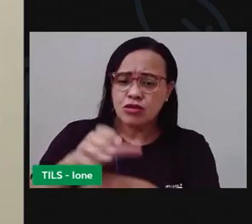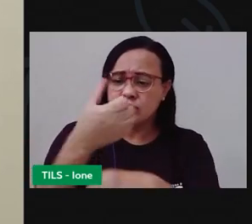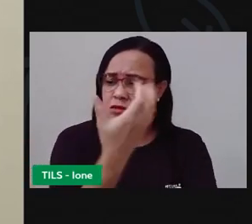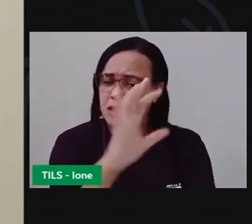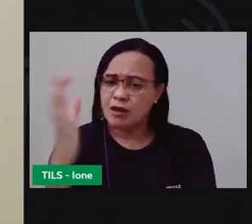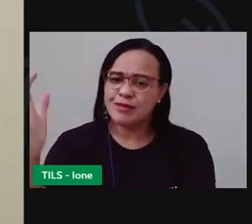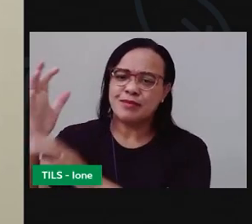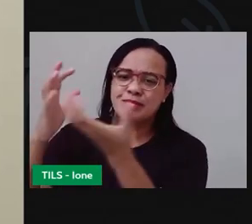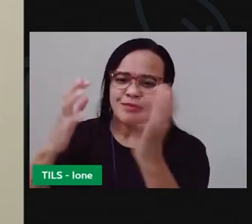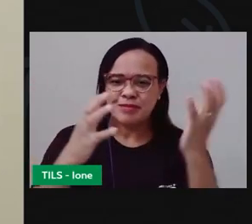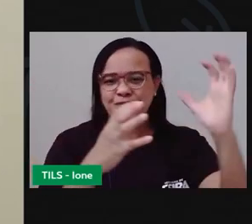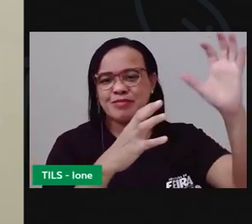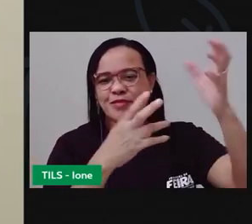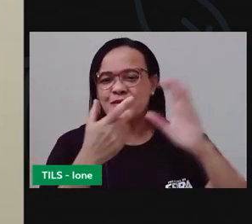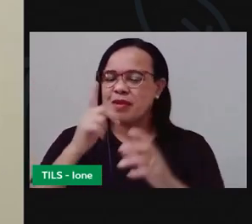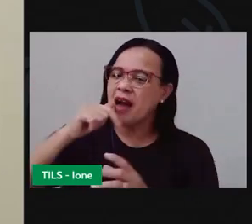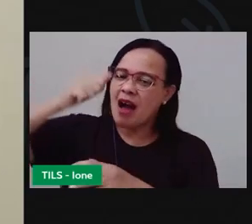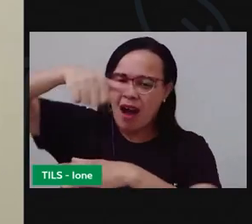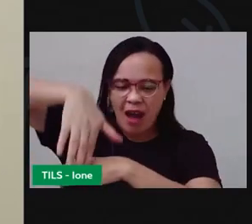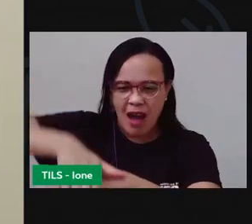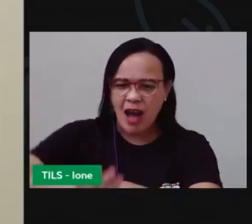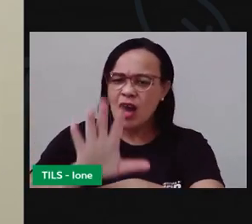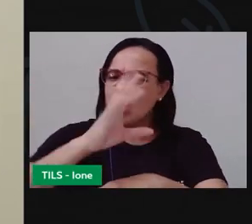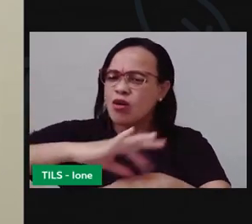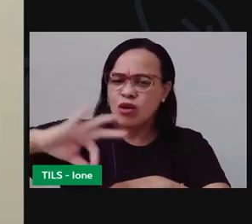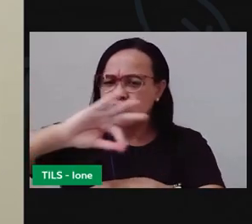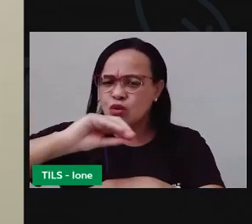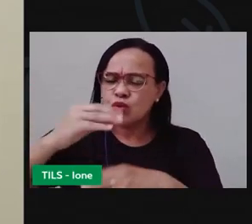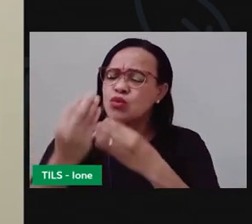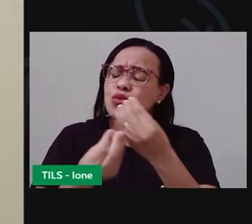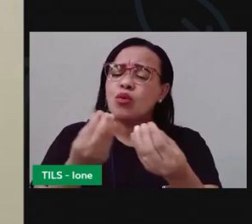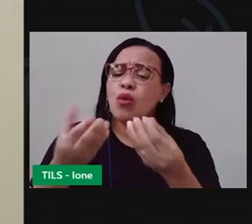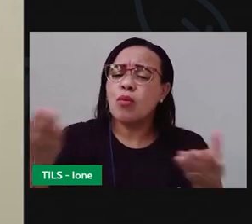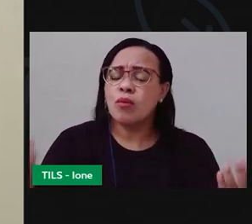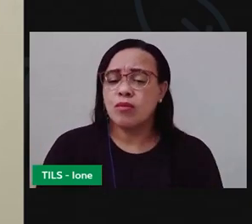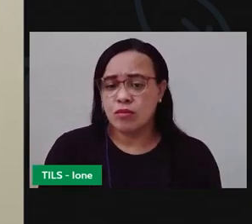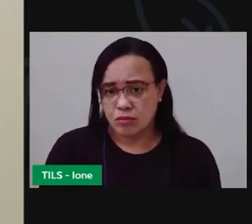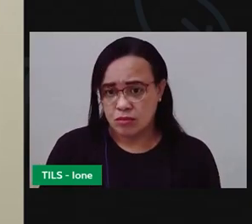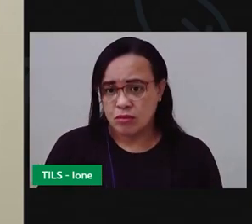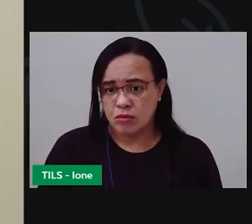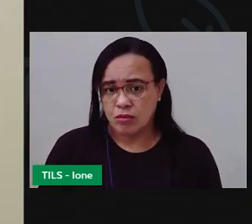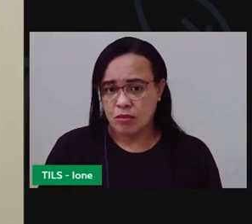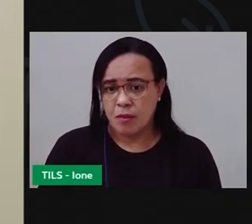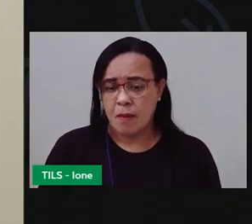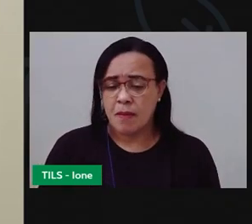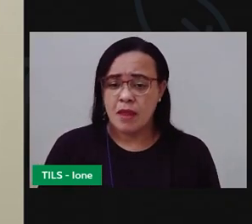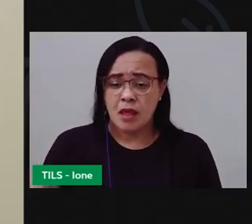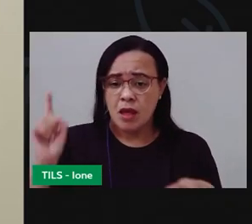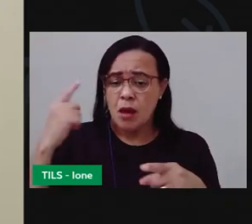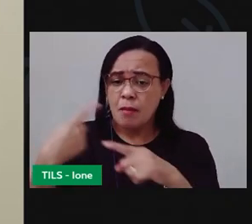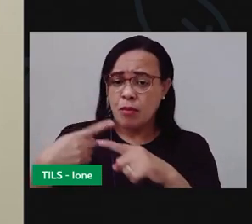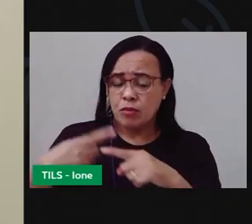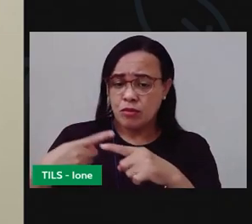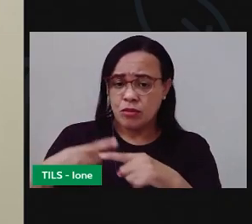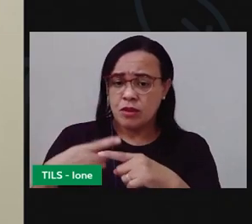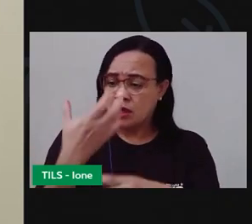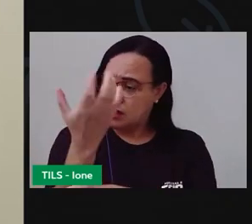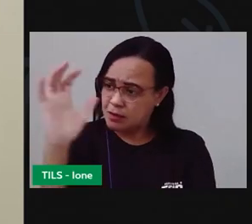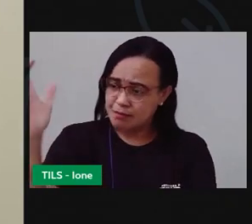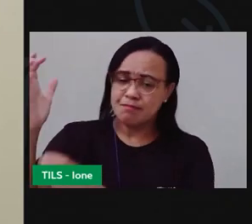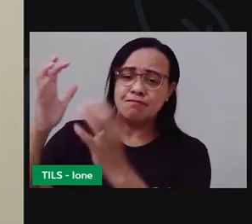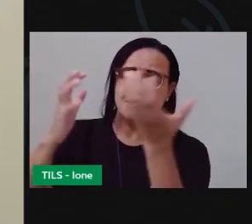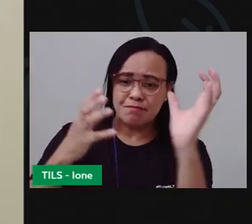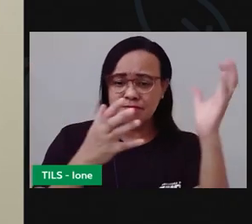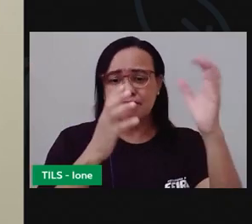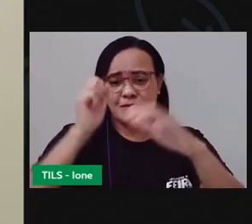ambiente não é algo que está afastado, tá? Ele está integrado às nossas